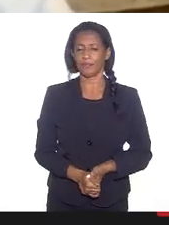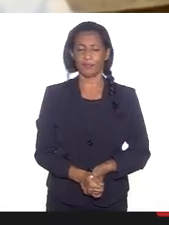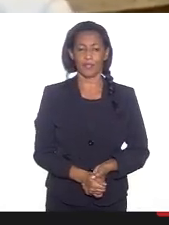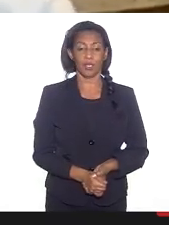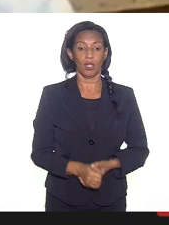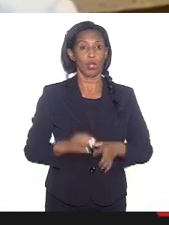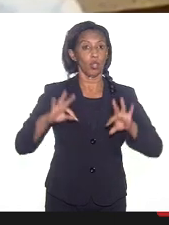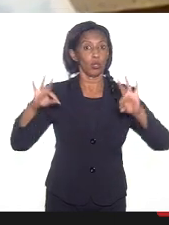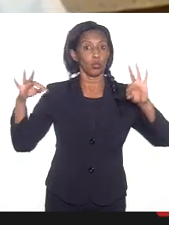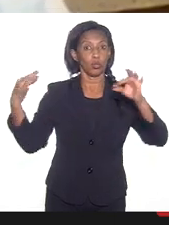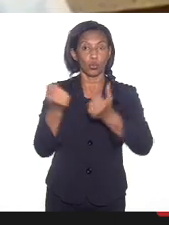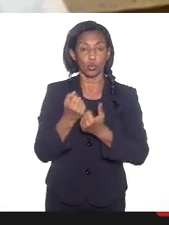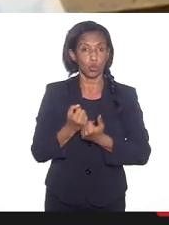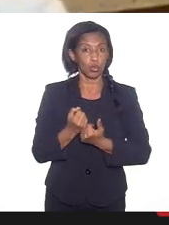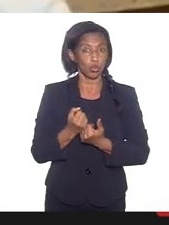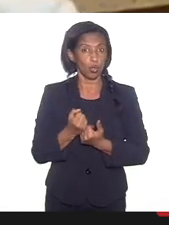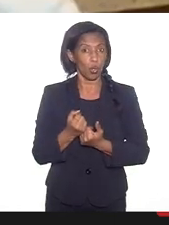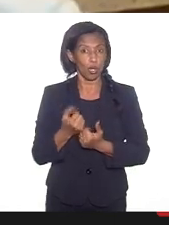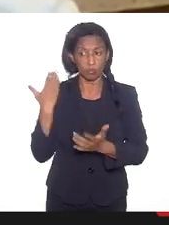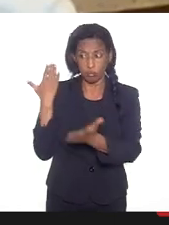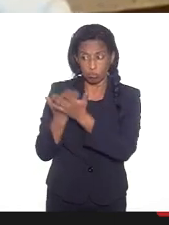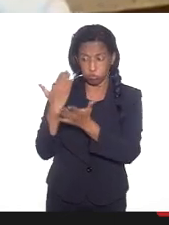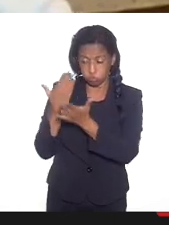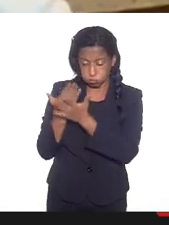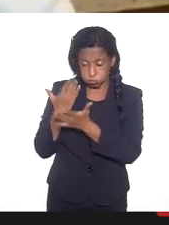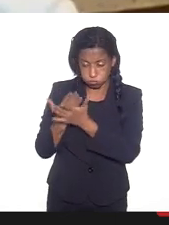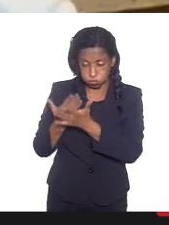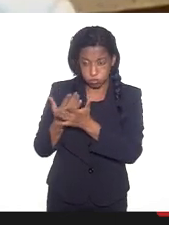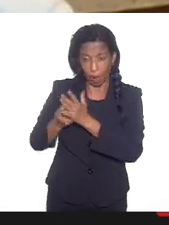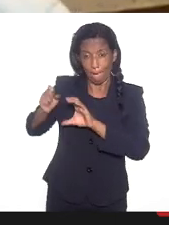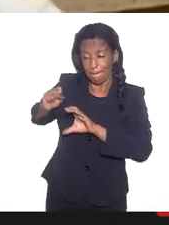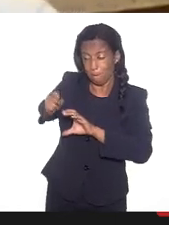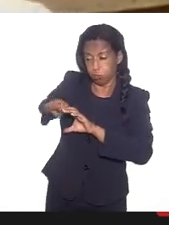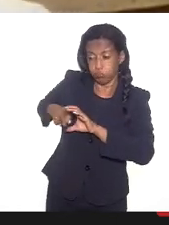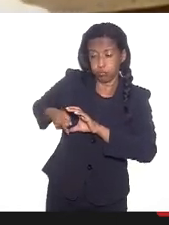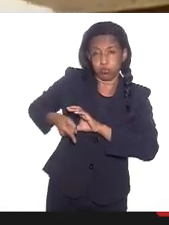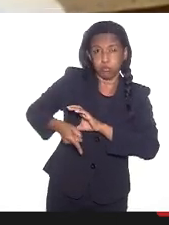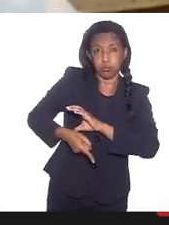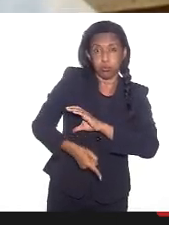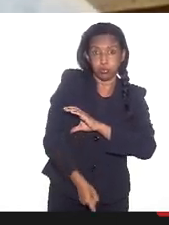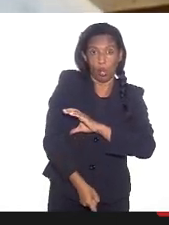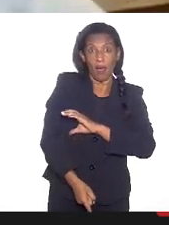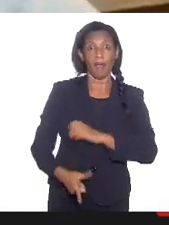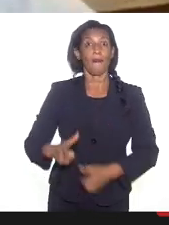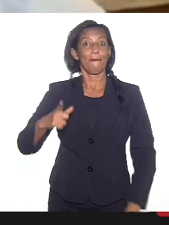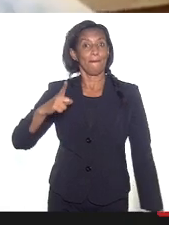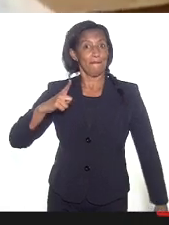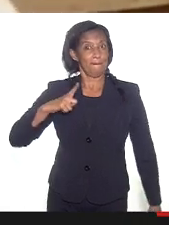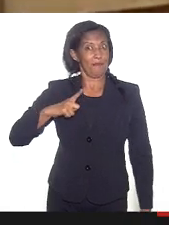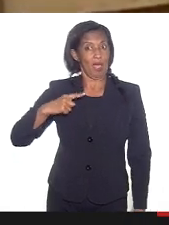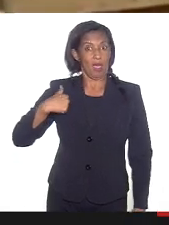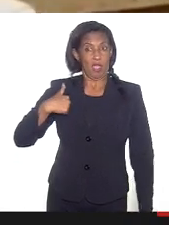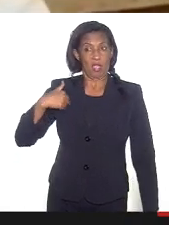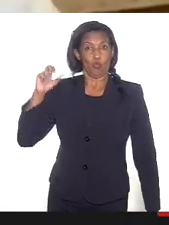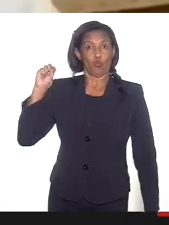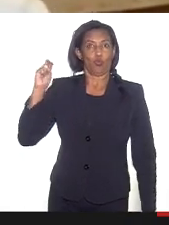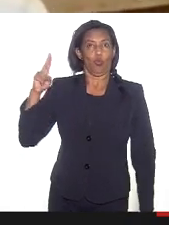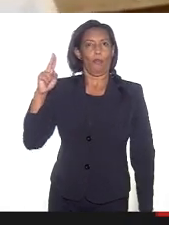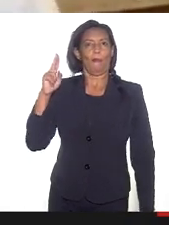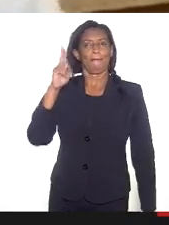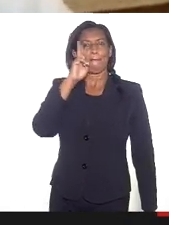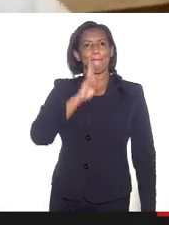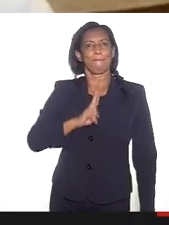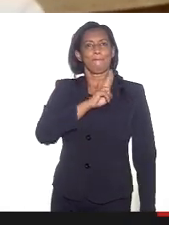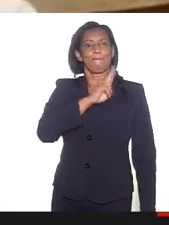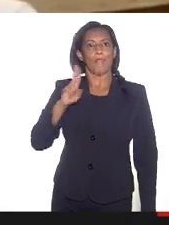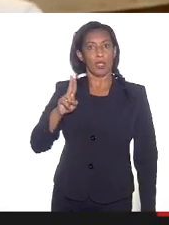coisas que nós estudamos no colégio superficialmente, ele deve ter estudado profundamente para ostentar o título de padre. Um